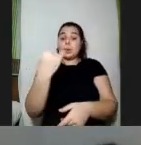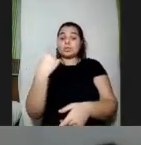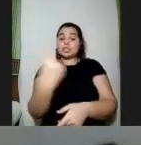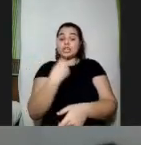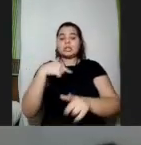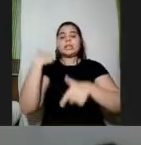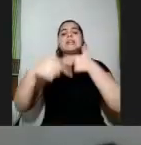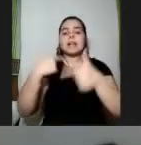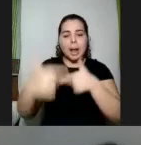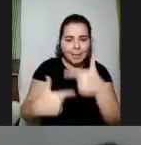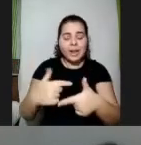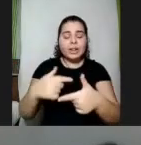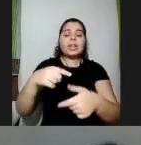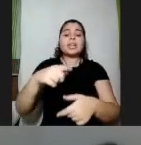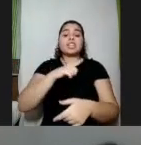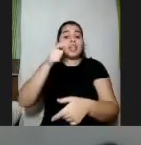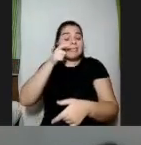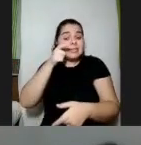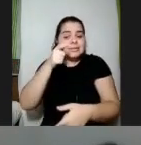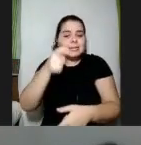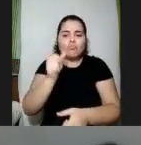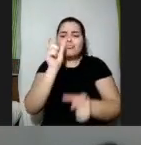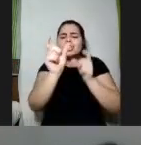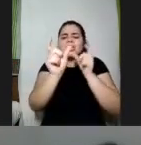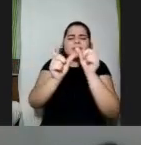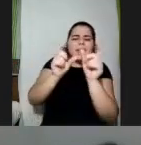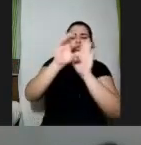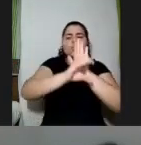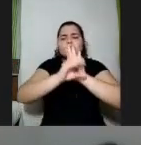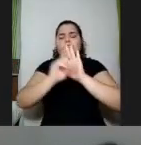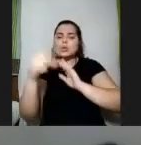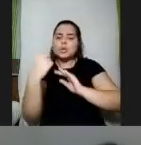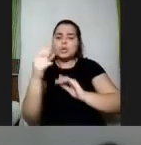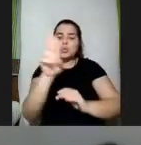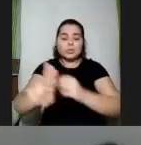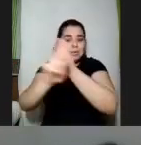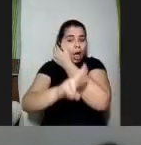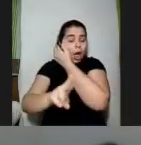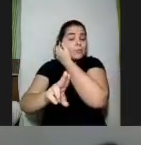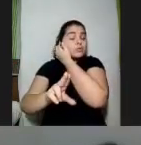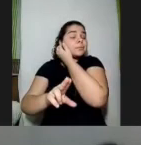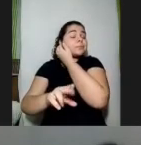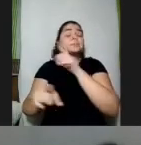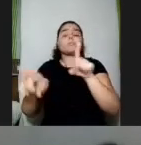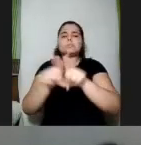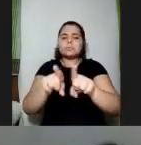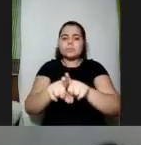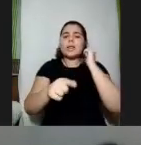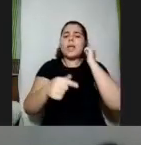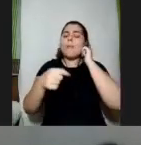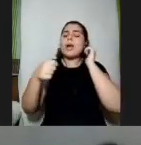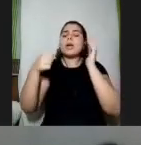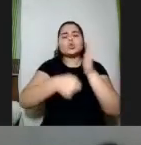a gente tenha atenção aos termos e conceitos que a gente usa e no caso das pessoas com deficiência tem uma luta